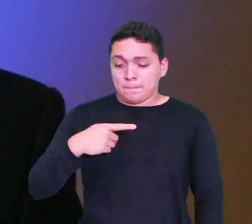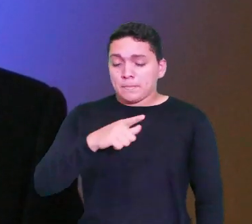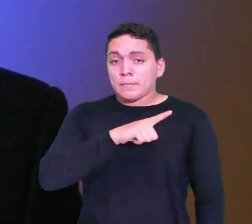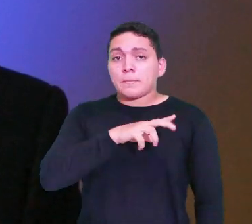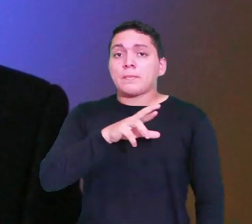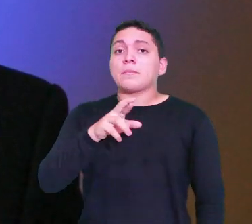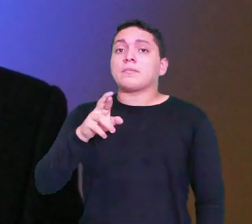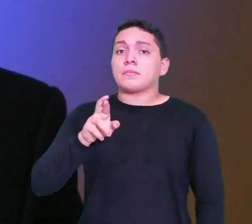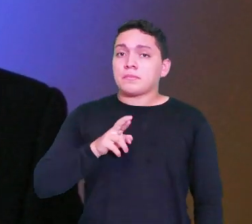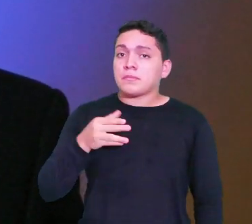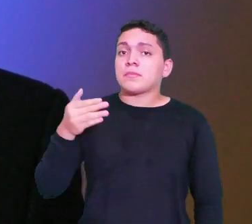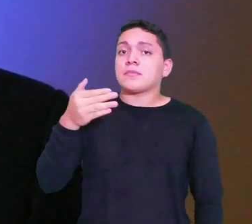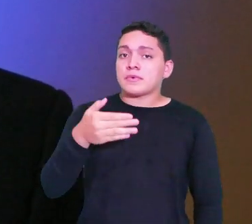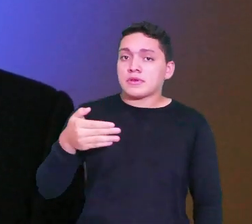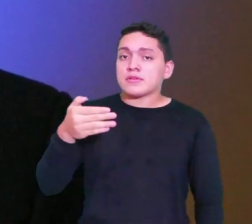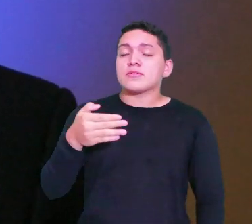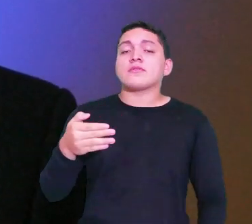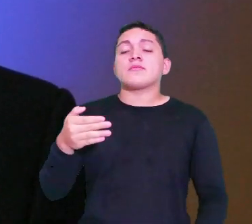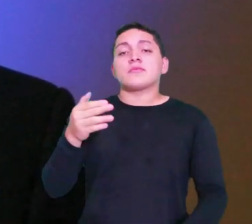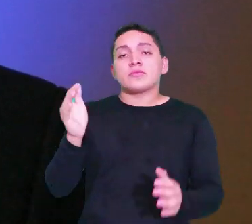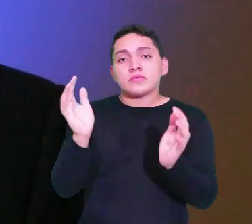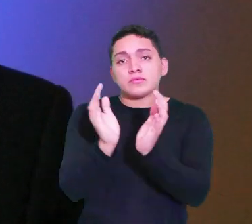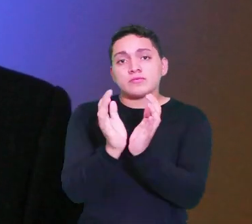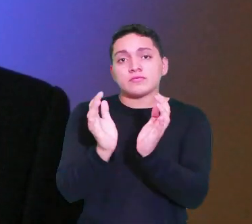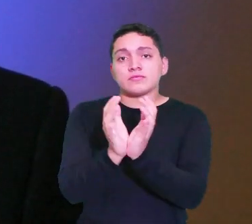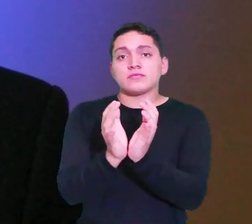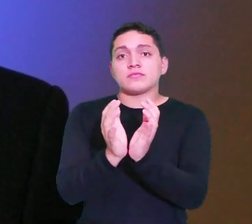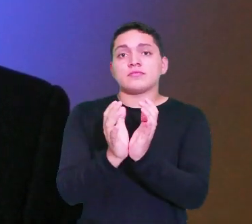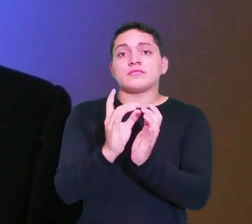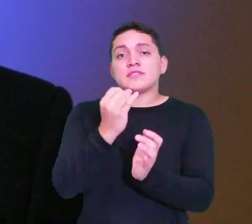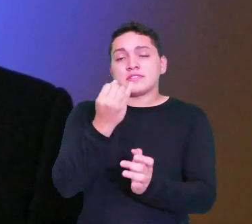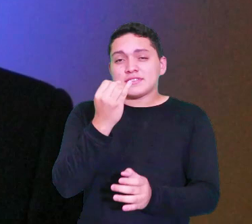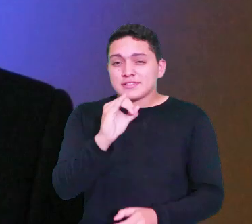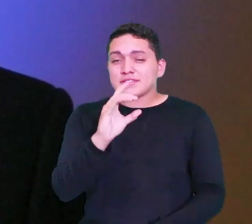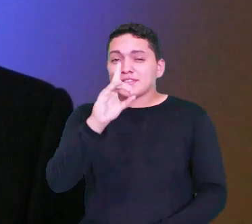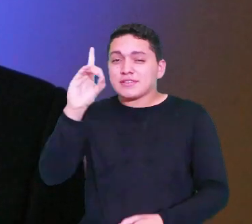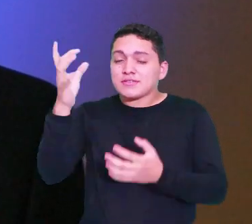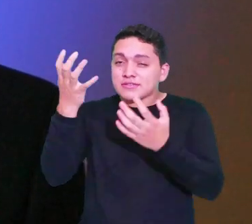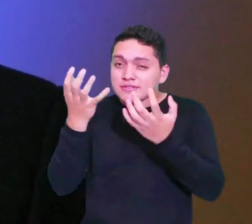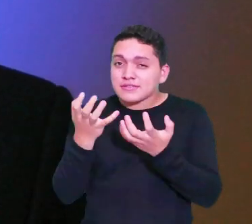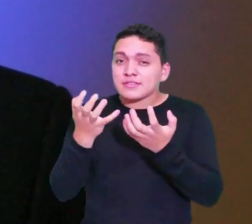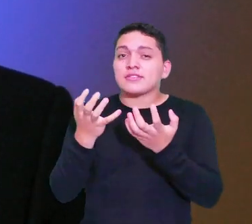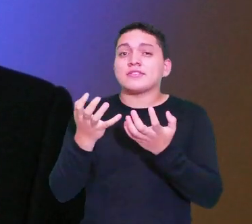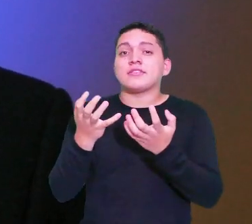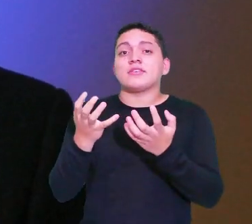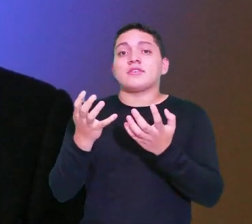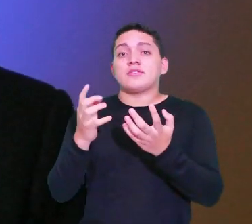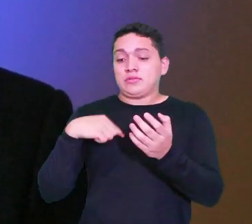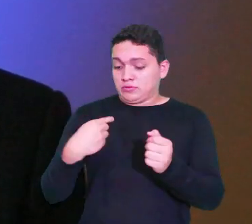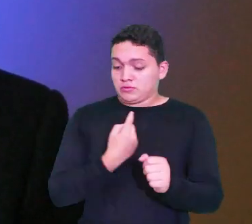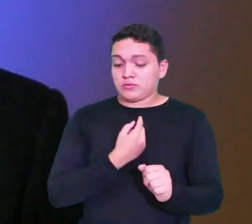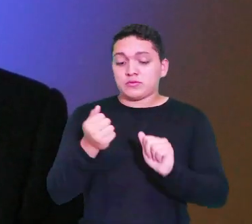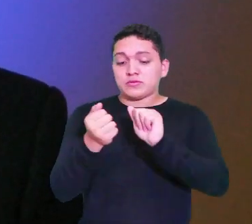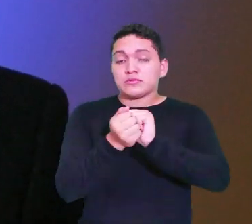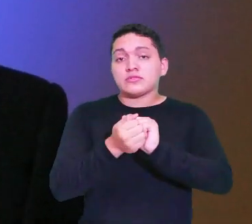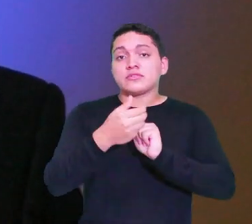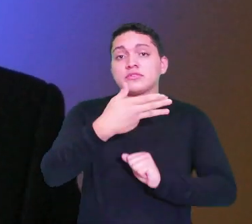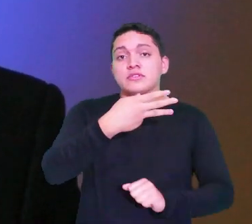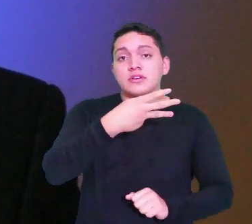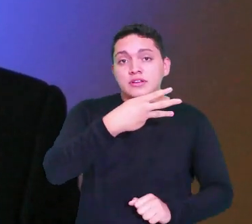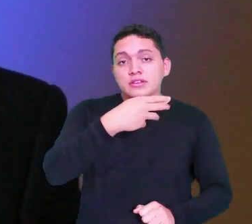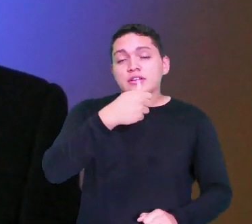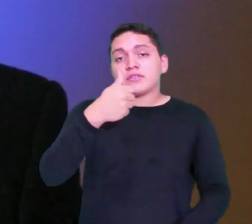membro da comissão ou do Conselho da Família, e com o favor de Deus estaremos juntos nestes 31